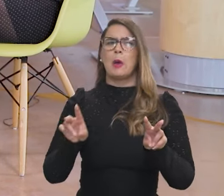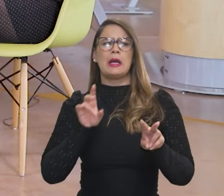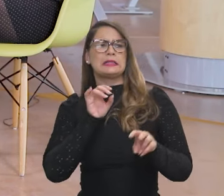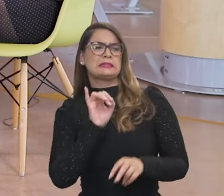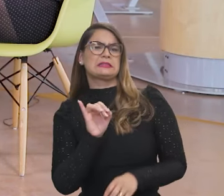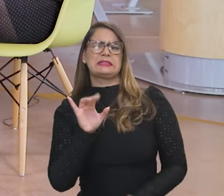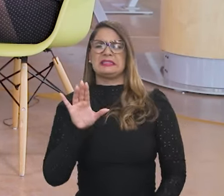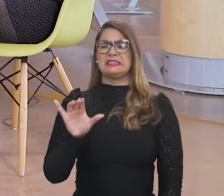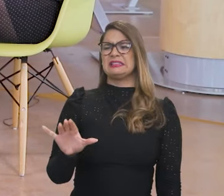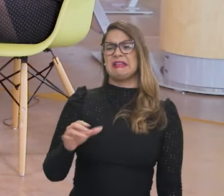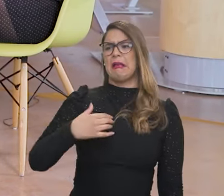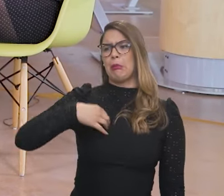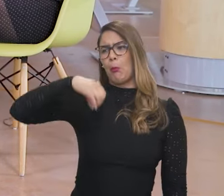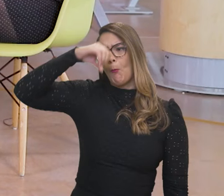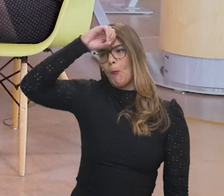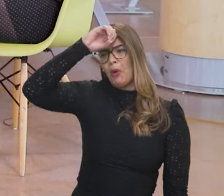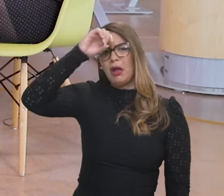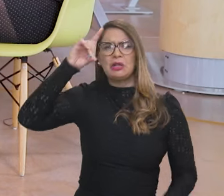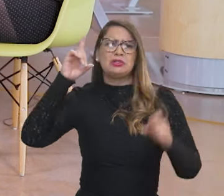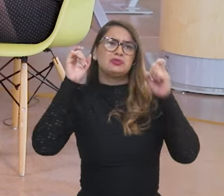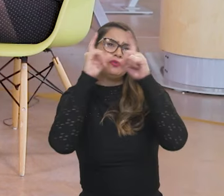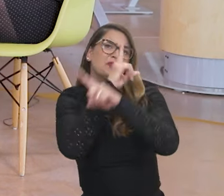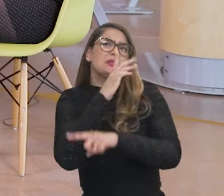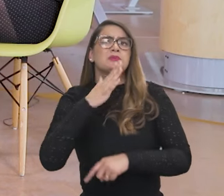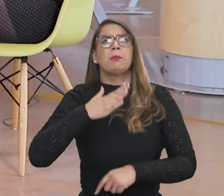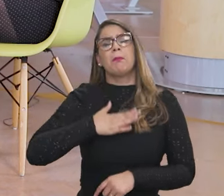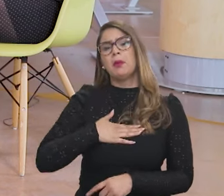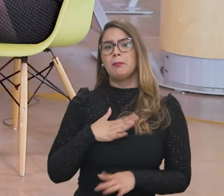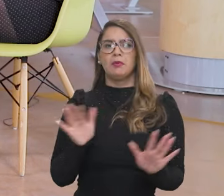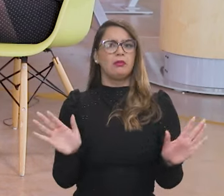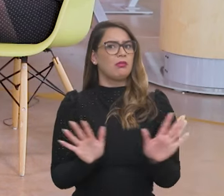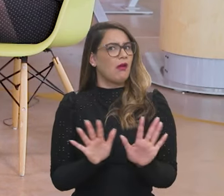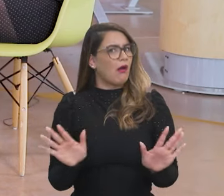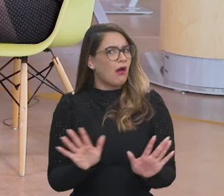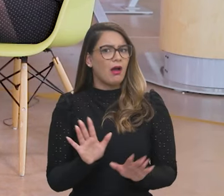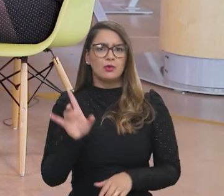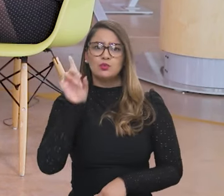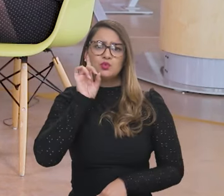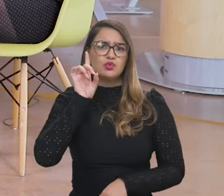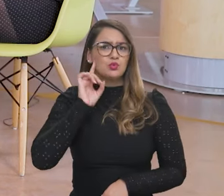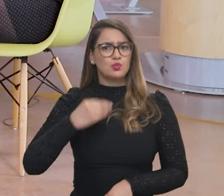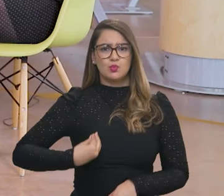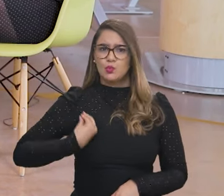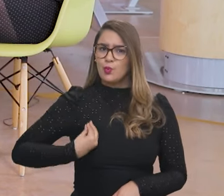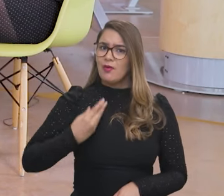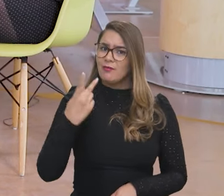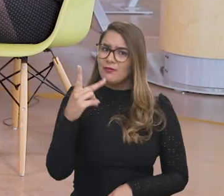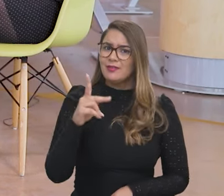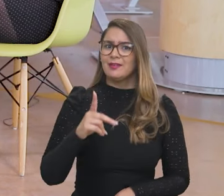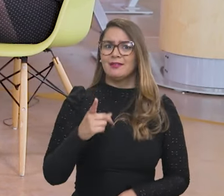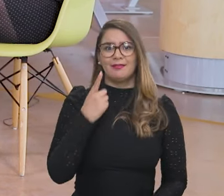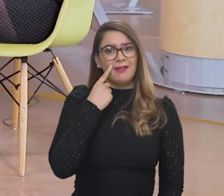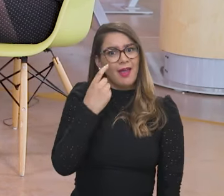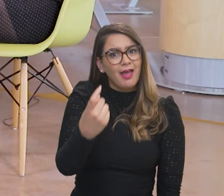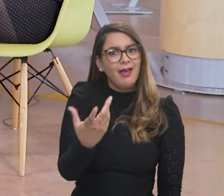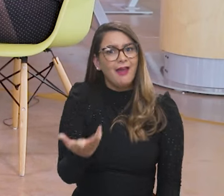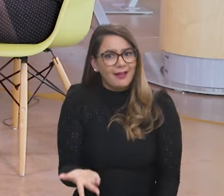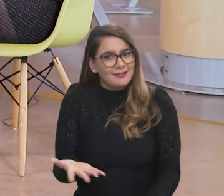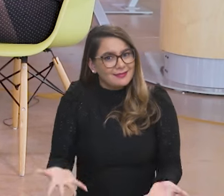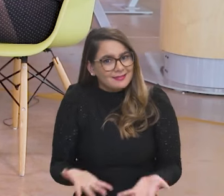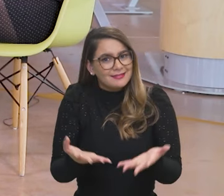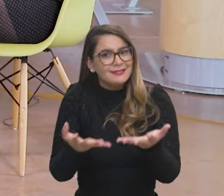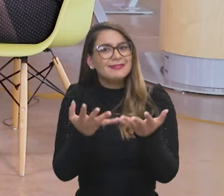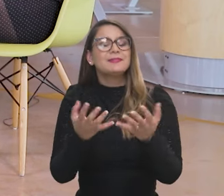pessoas. Não, ciência eu não sei. Não é difícil para mim, né? pessoa vê que está no cotidiano, às vezes, ela se interessa